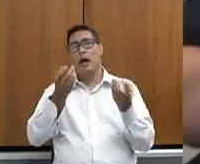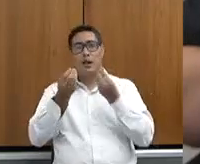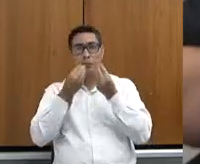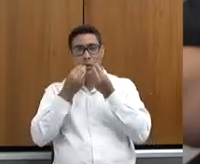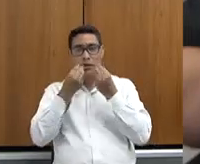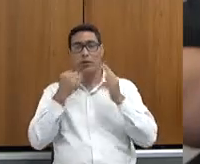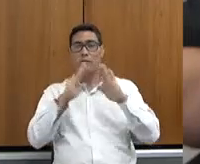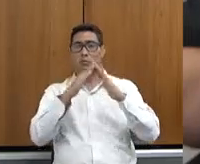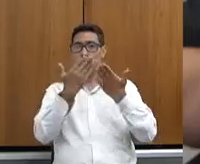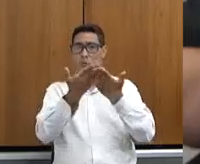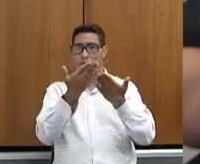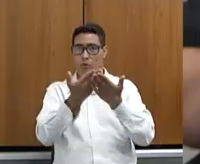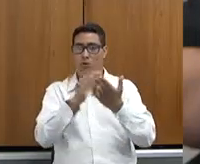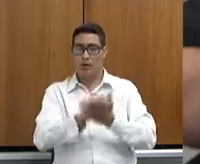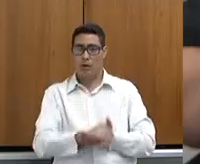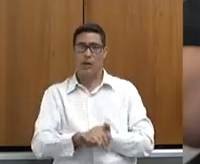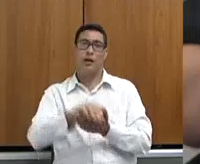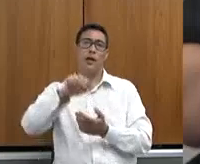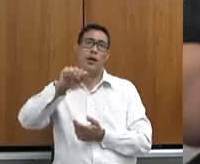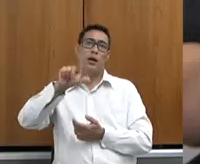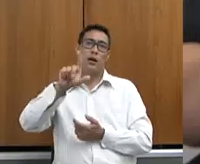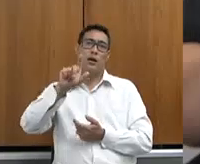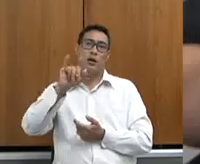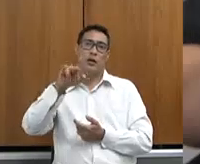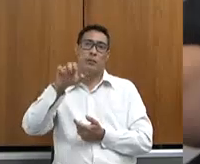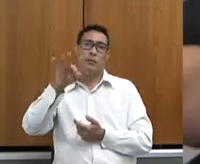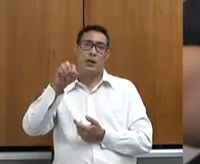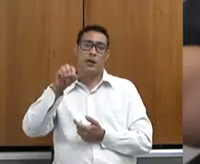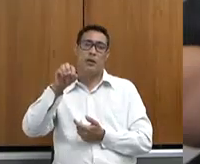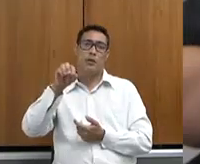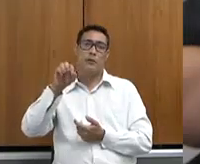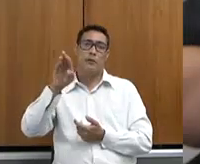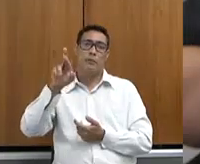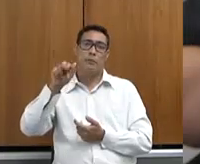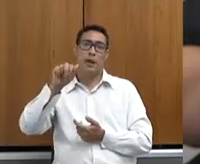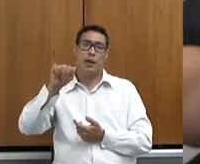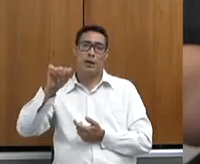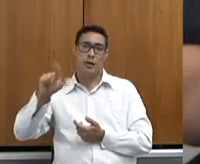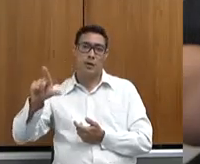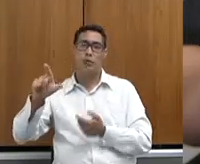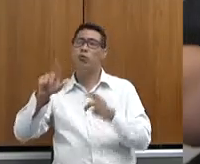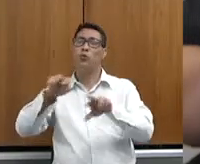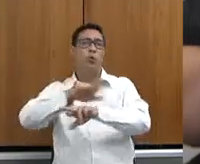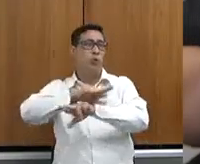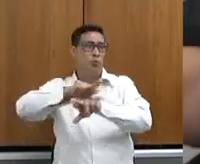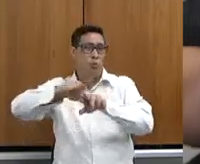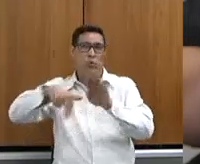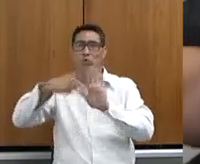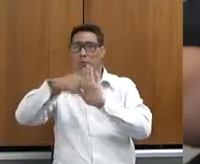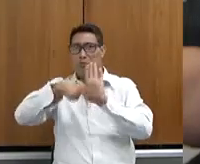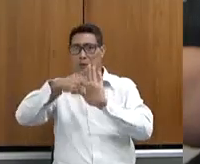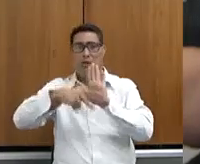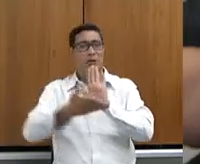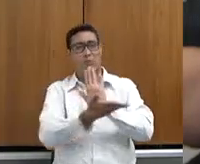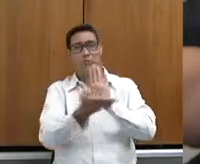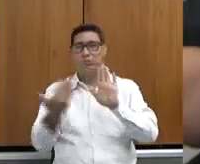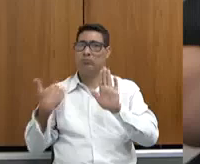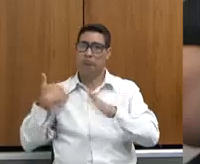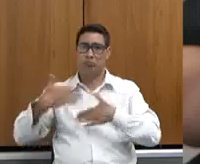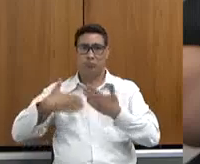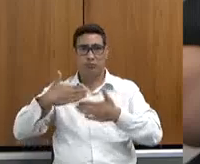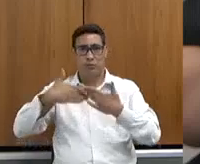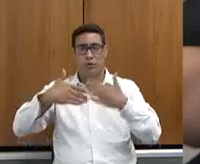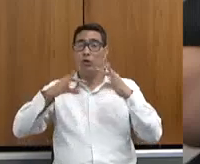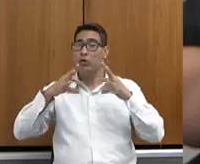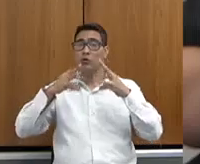Programa Alimenta Brasil, bem como outros programas nacionais, estaduais e regionais fundamentais para o desenvolvimento de